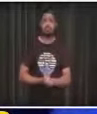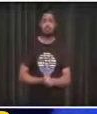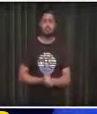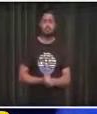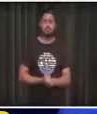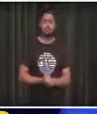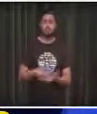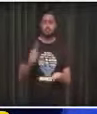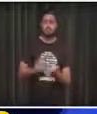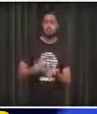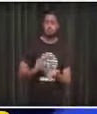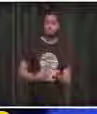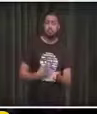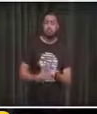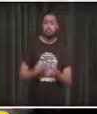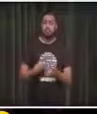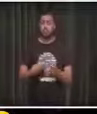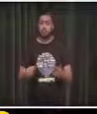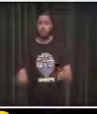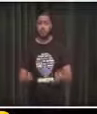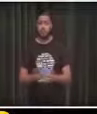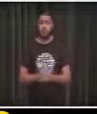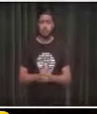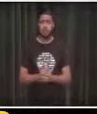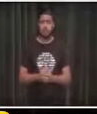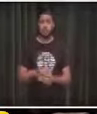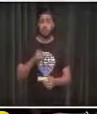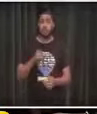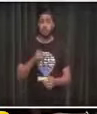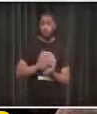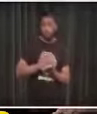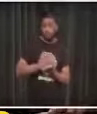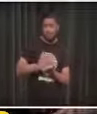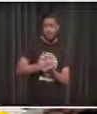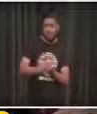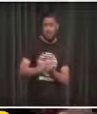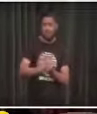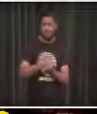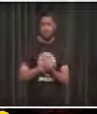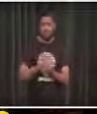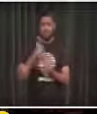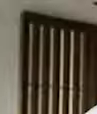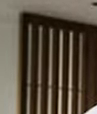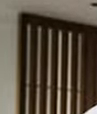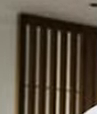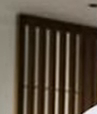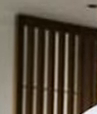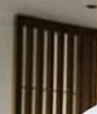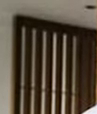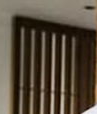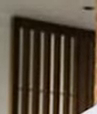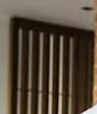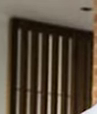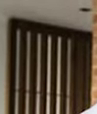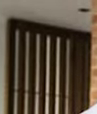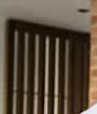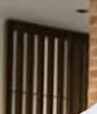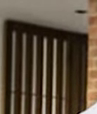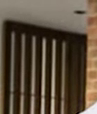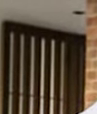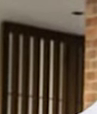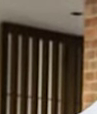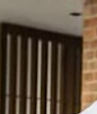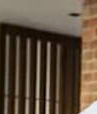sob determinados fatores de temperatura e pressão, em que você começa a ficar muito angustiado, muito ansioso, com a